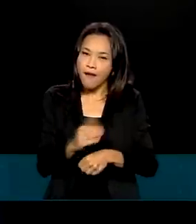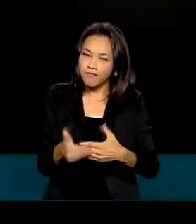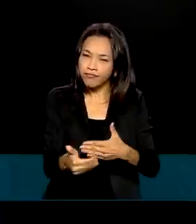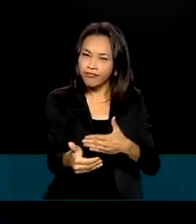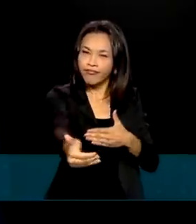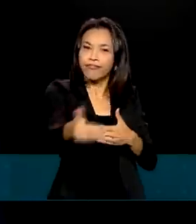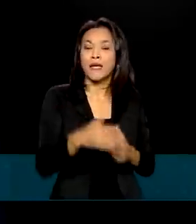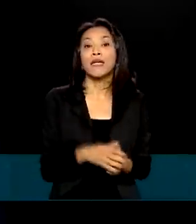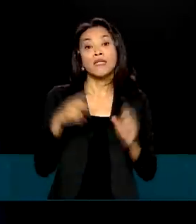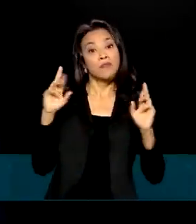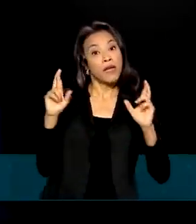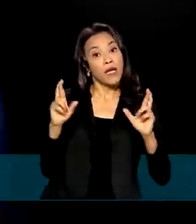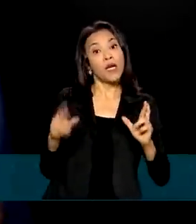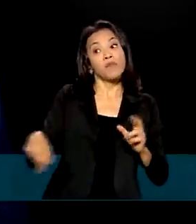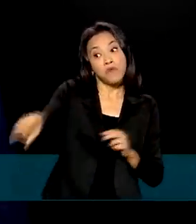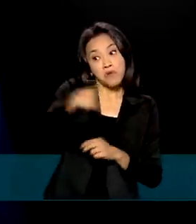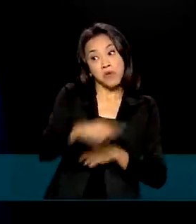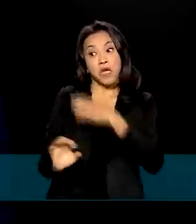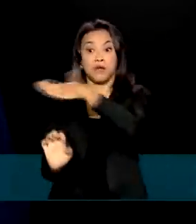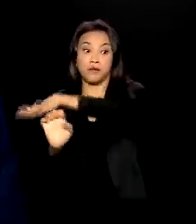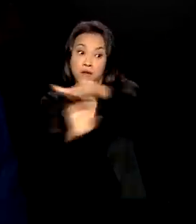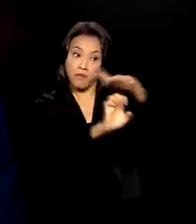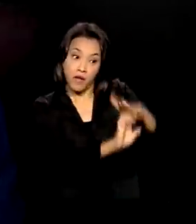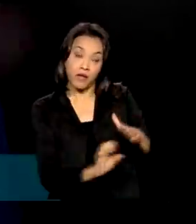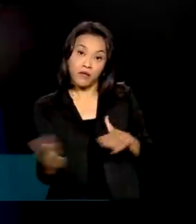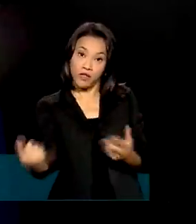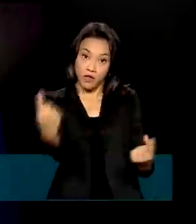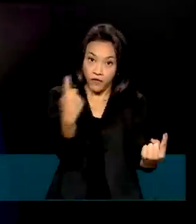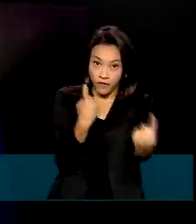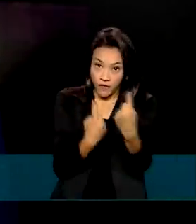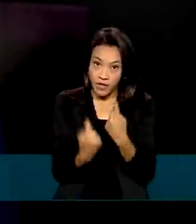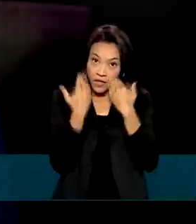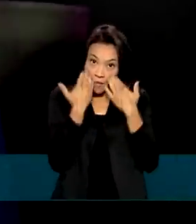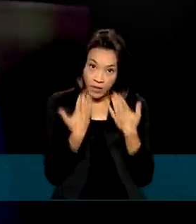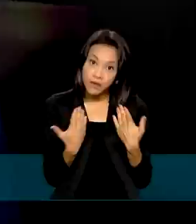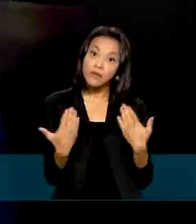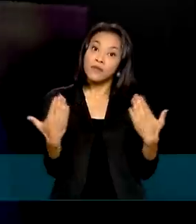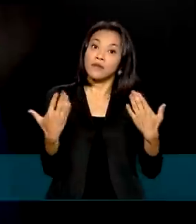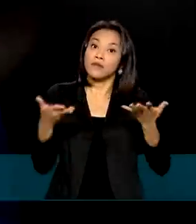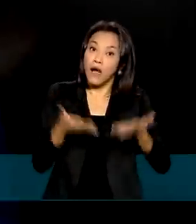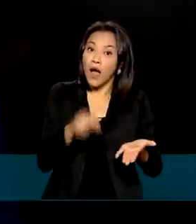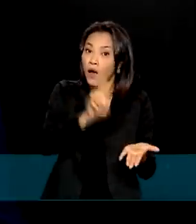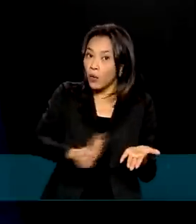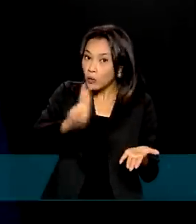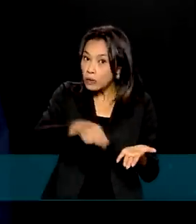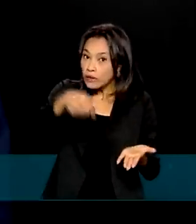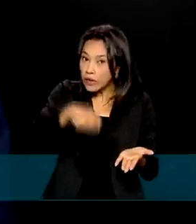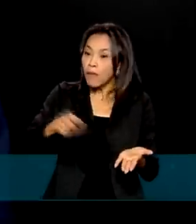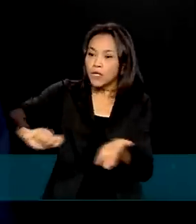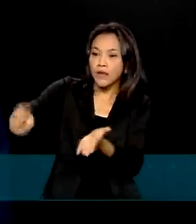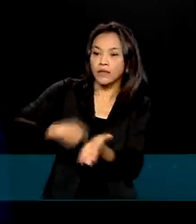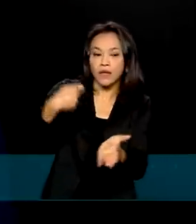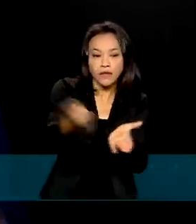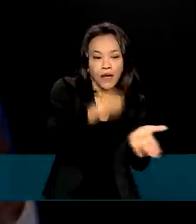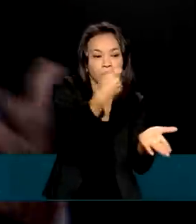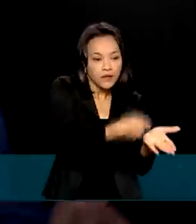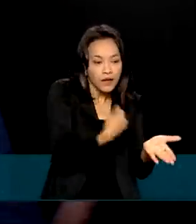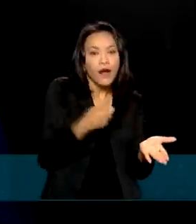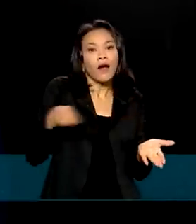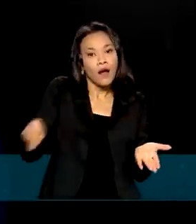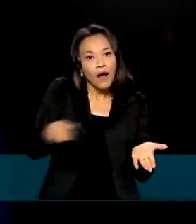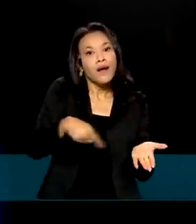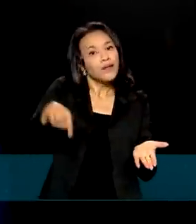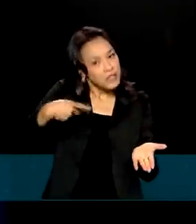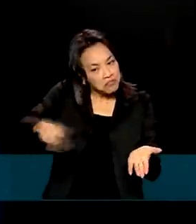que as companhias internacionais que se apresentaram para operar nesse espaço porto já possam assinar seus contratos com a aeronáutica e